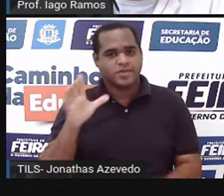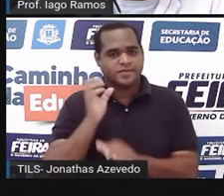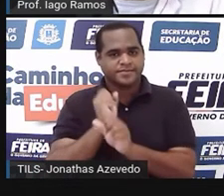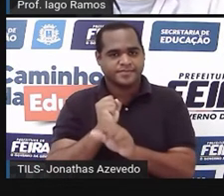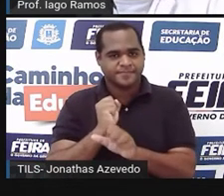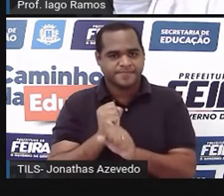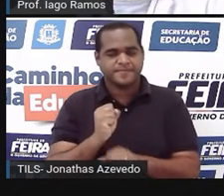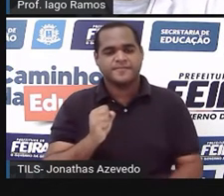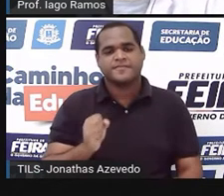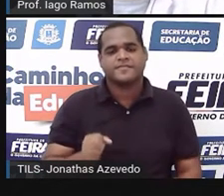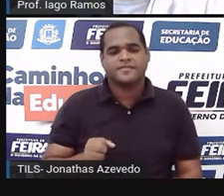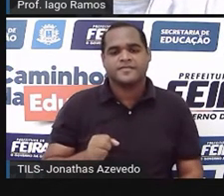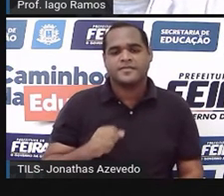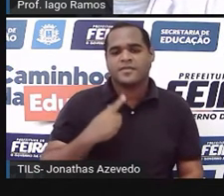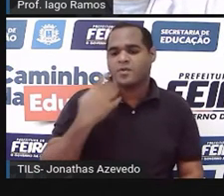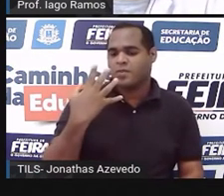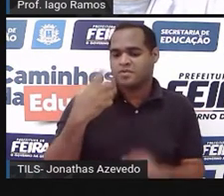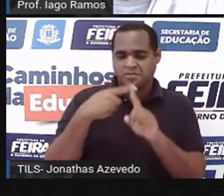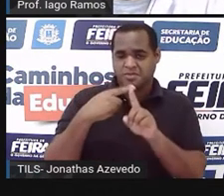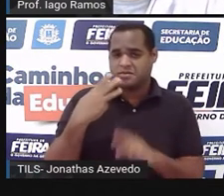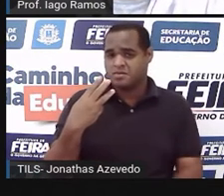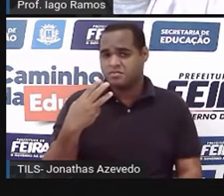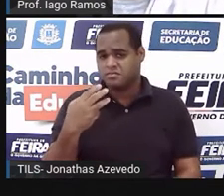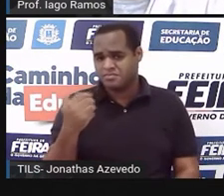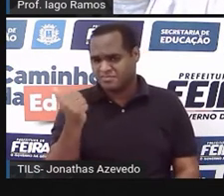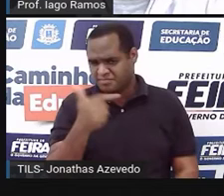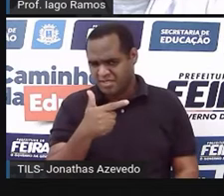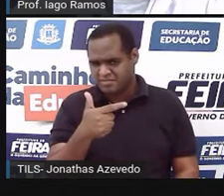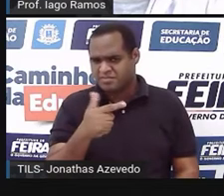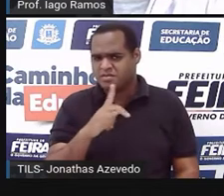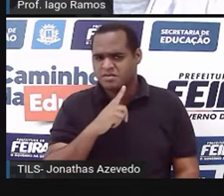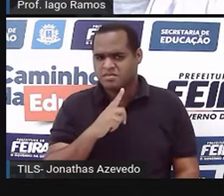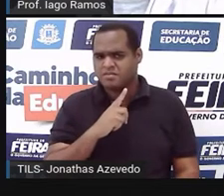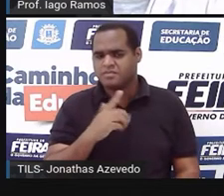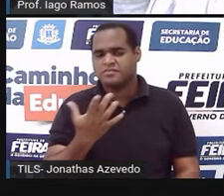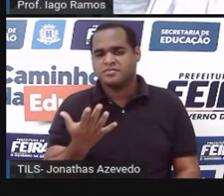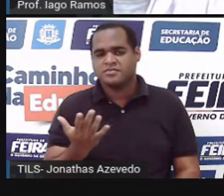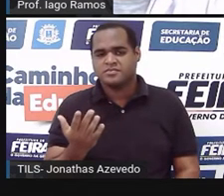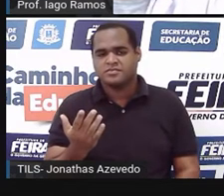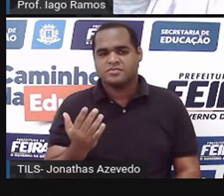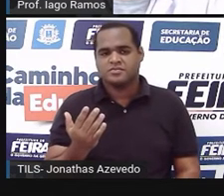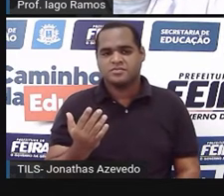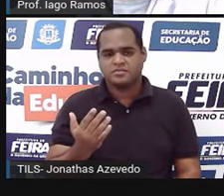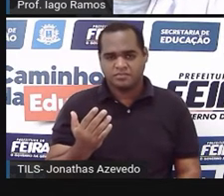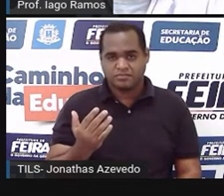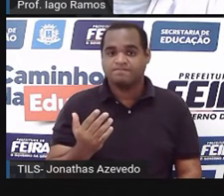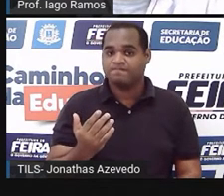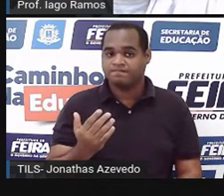A soma de 3 com 4. Tá? Então, 5 precisa ser menor